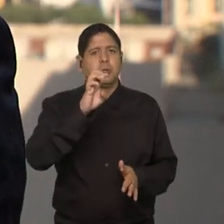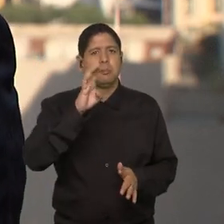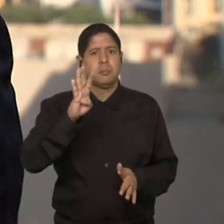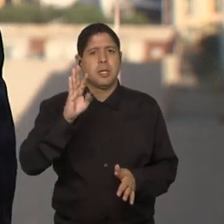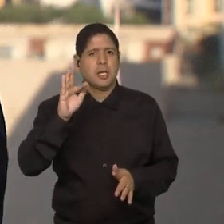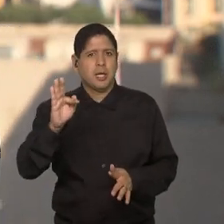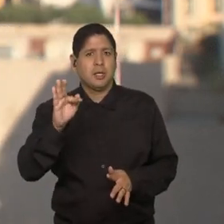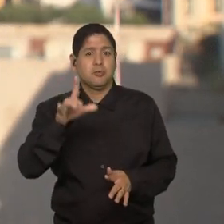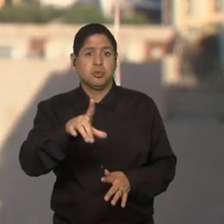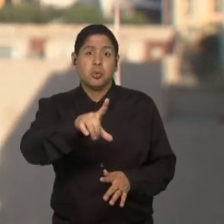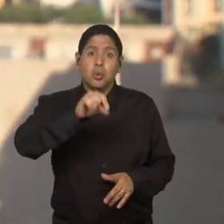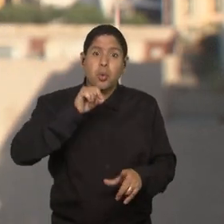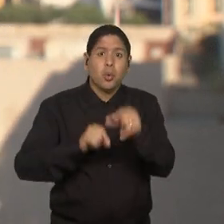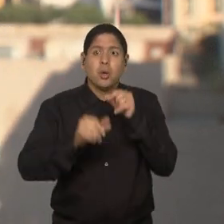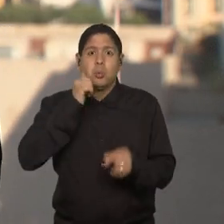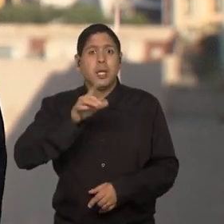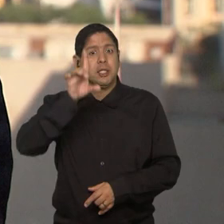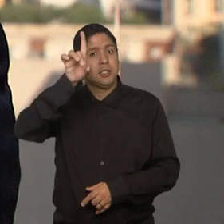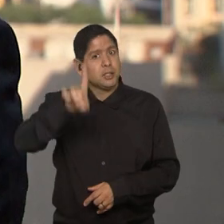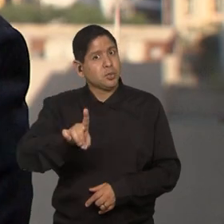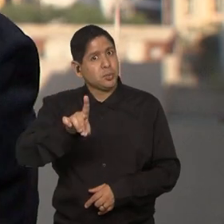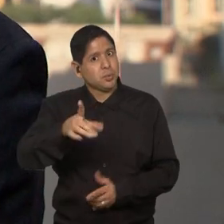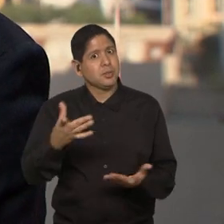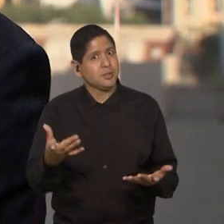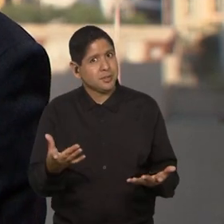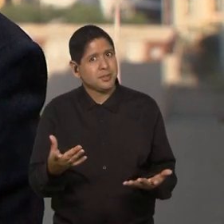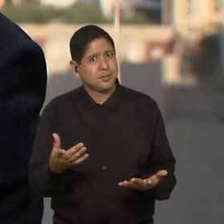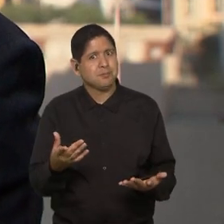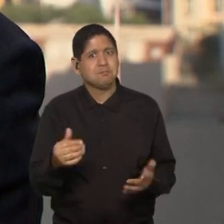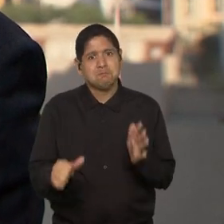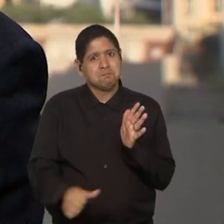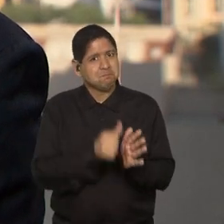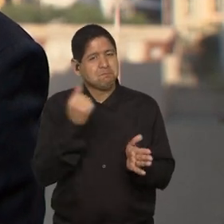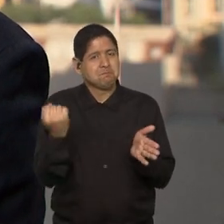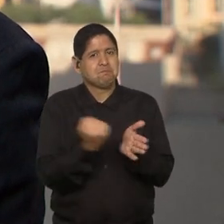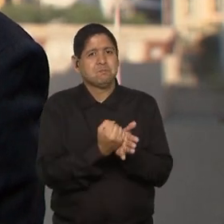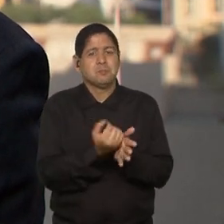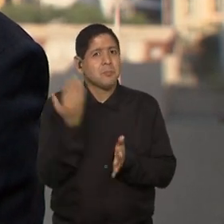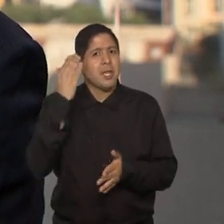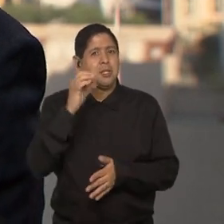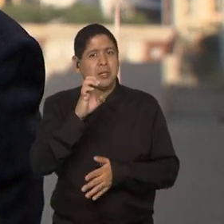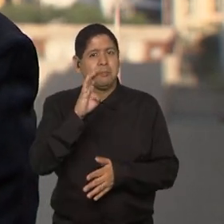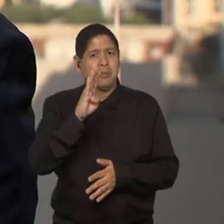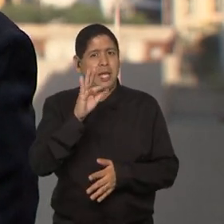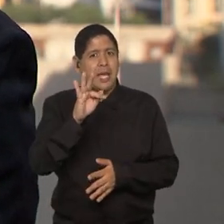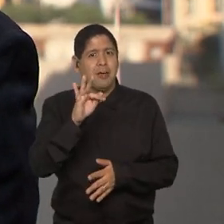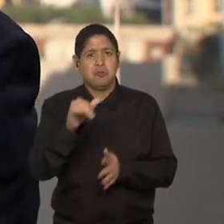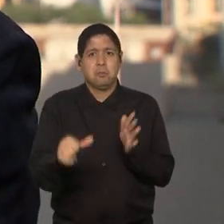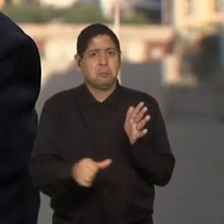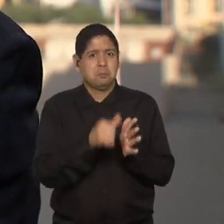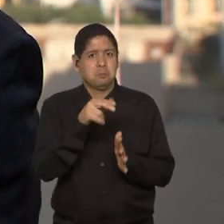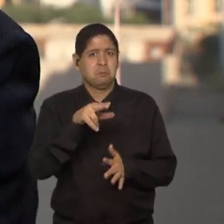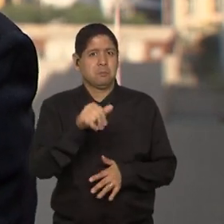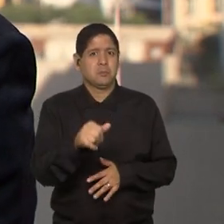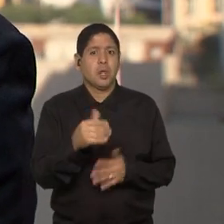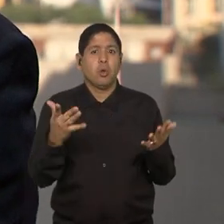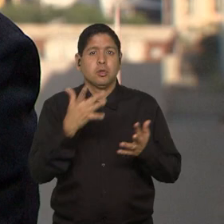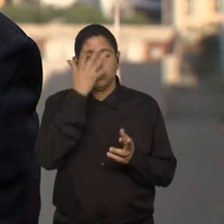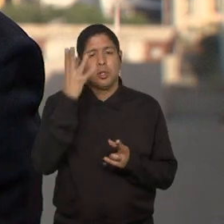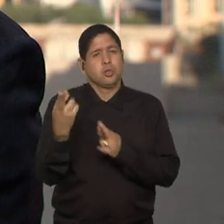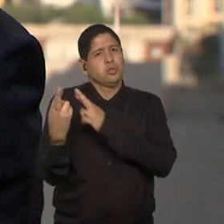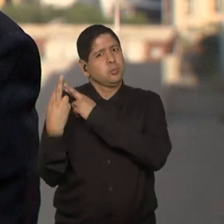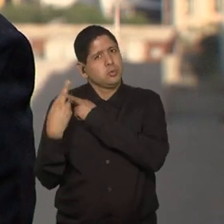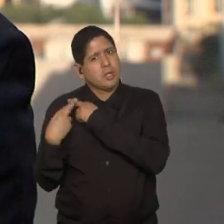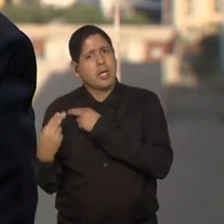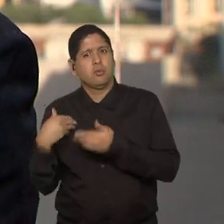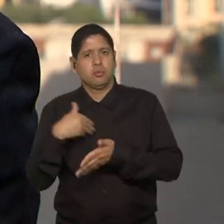mulheres para cargo de diretoria, coisa que não existia antes dentro da CBF. Hoje, a pessoa responsável